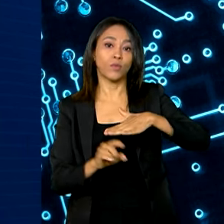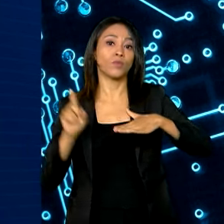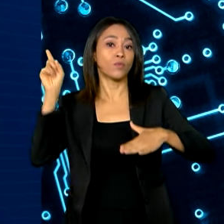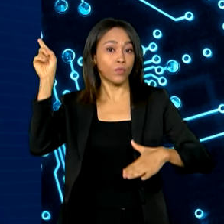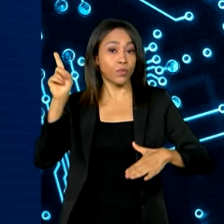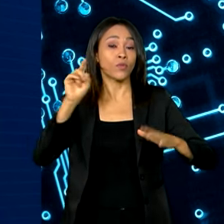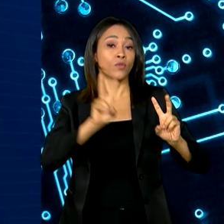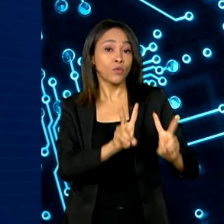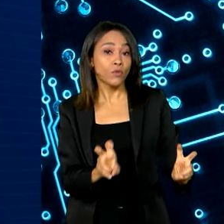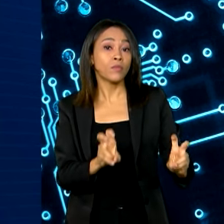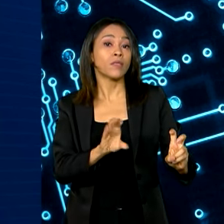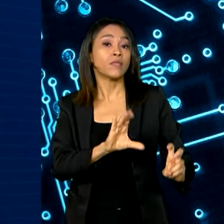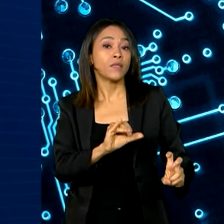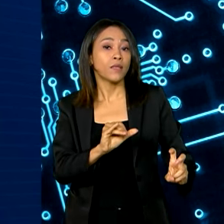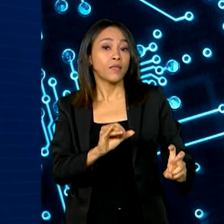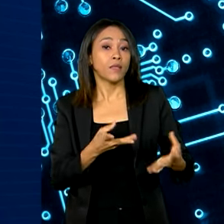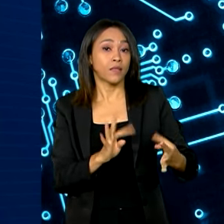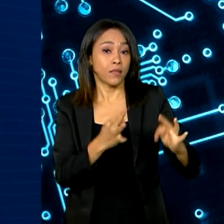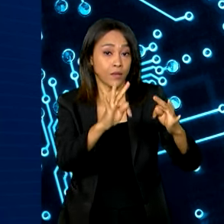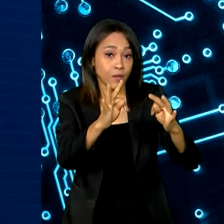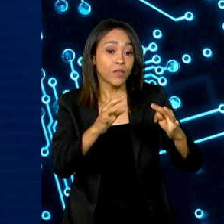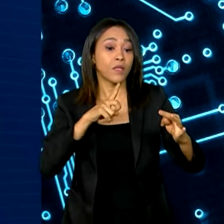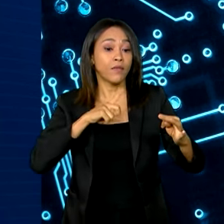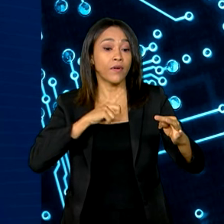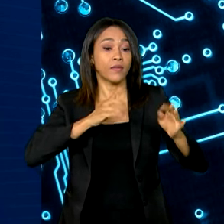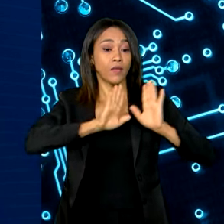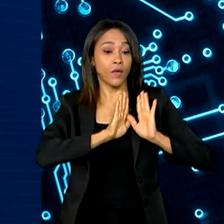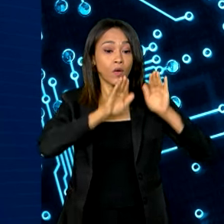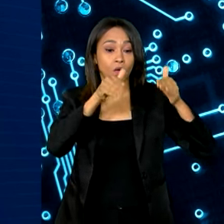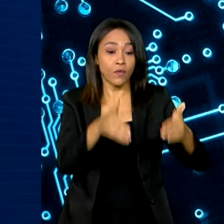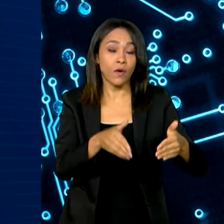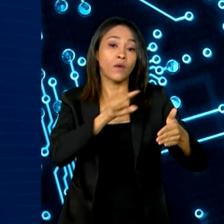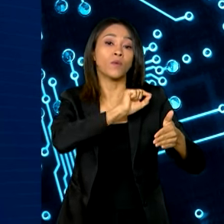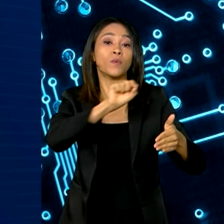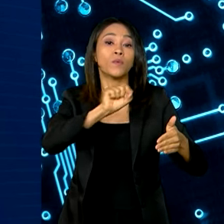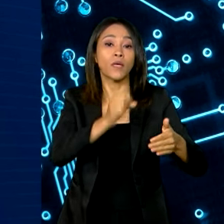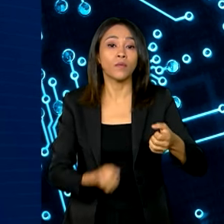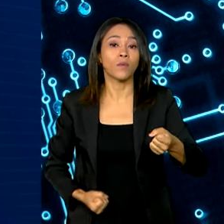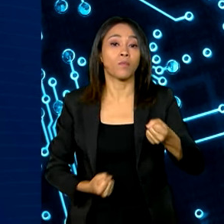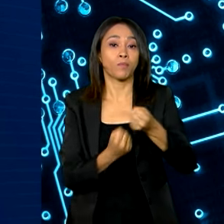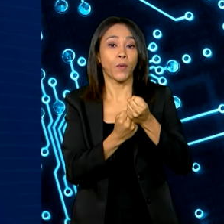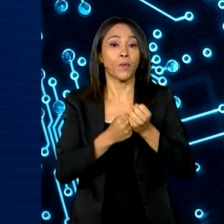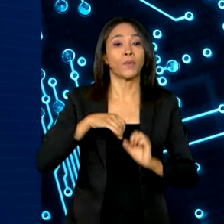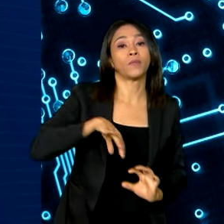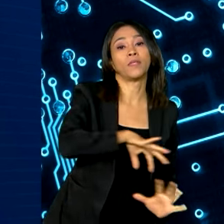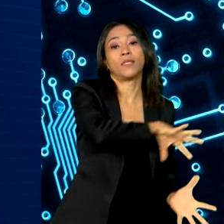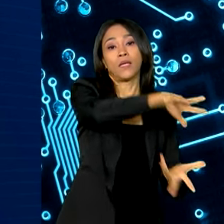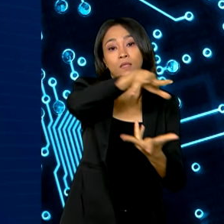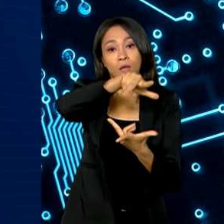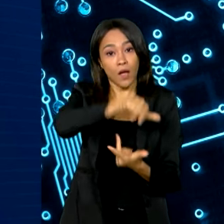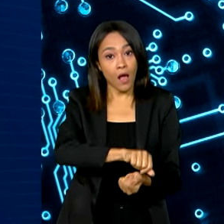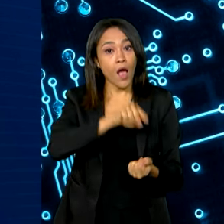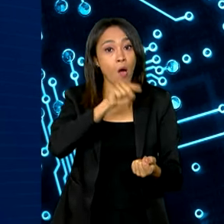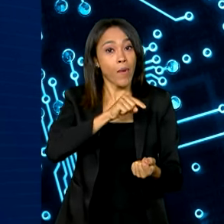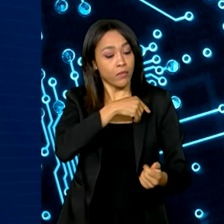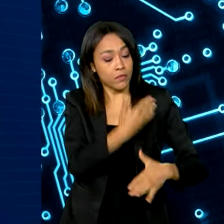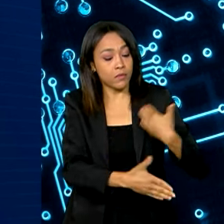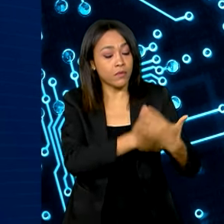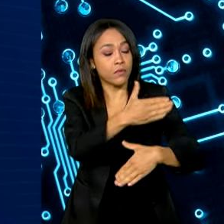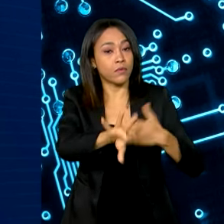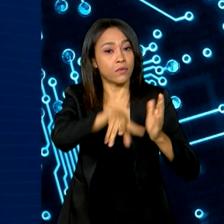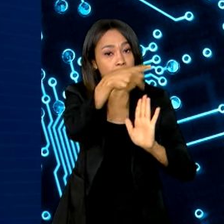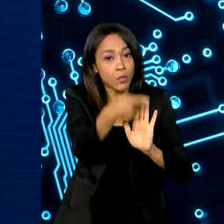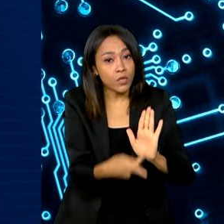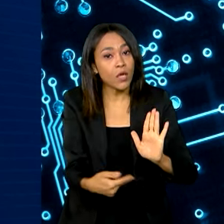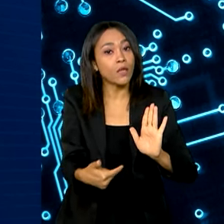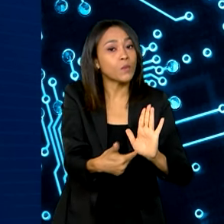Ciência e Tecnologia e terá foco na cooperação internacional para o desenvolvimento de projetos